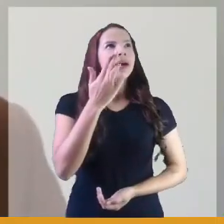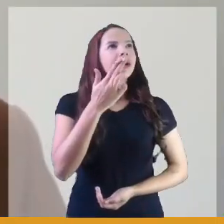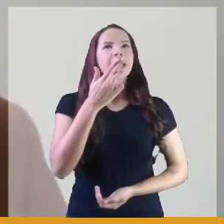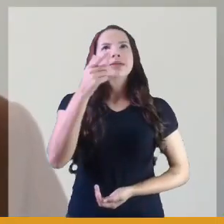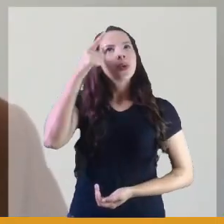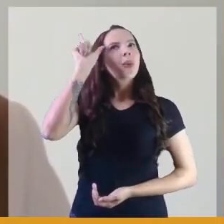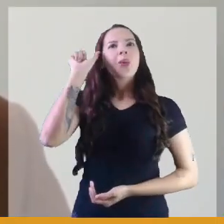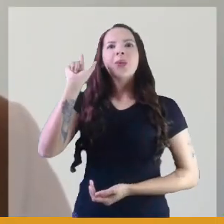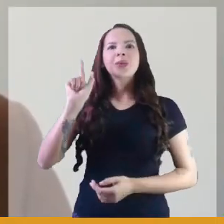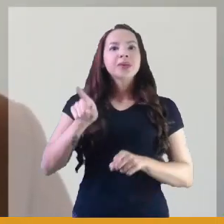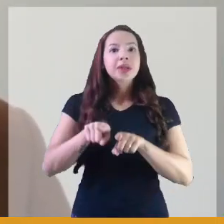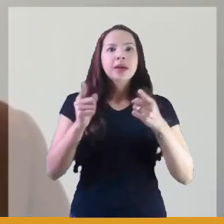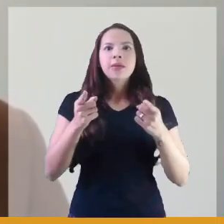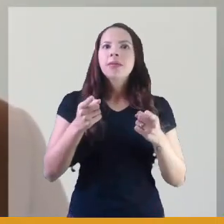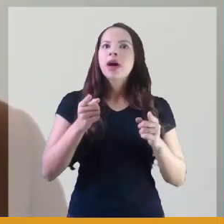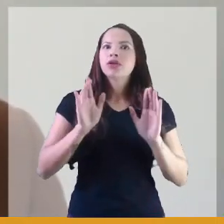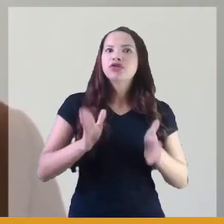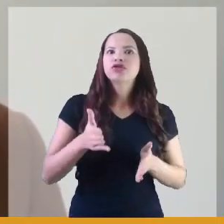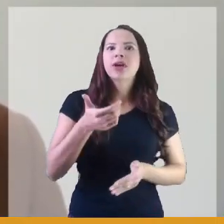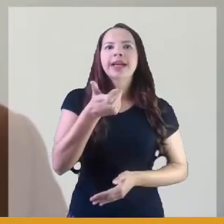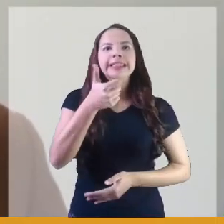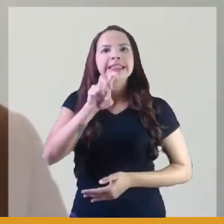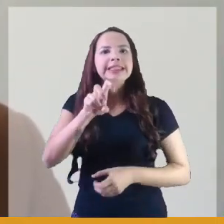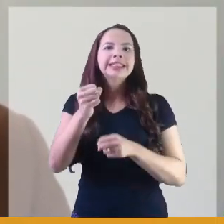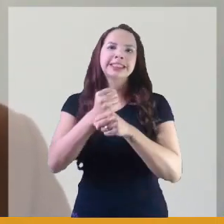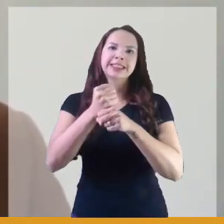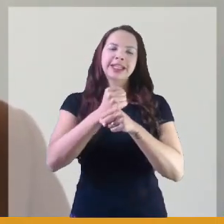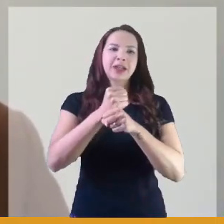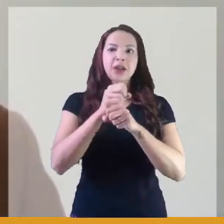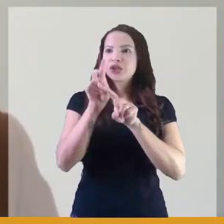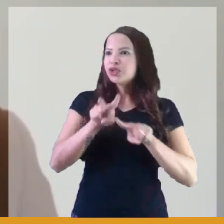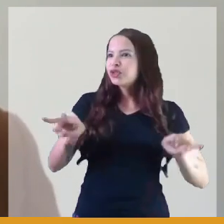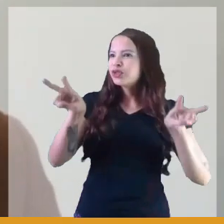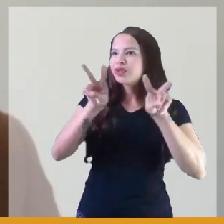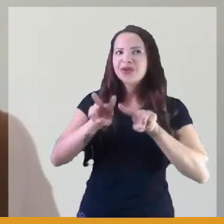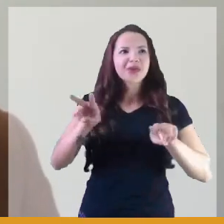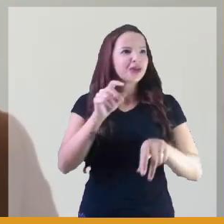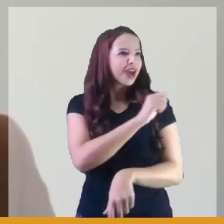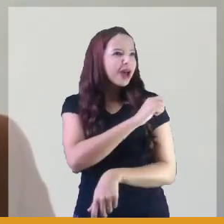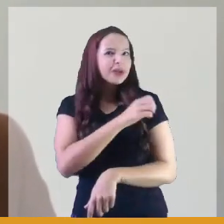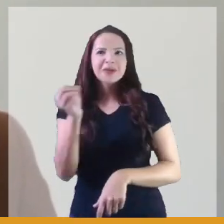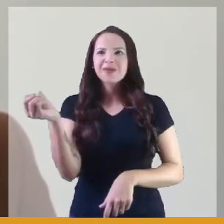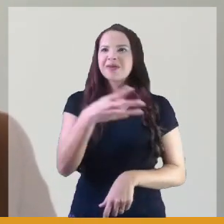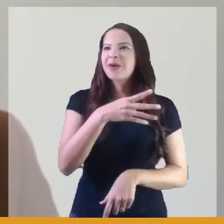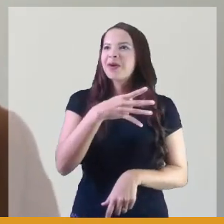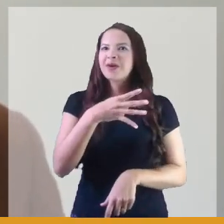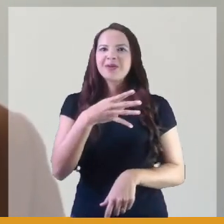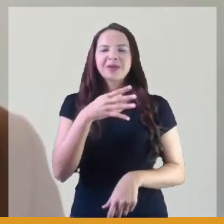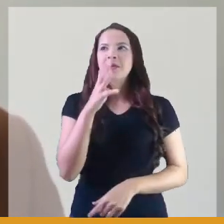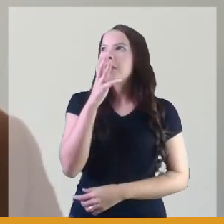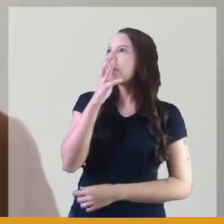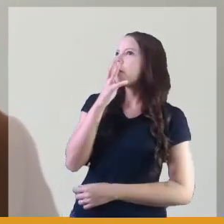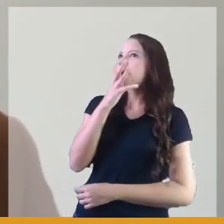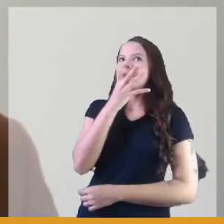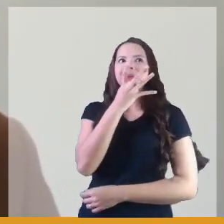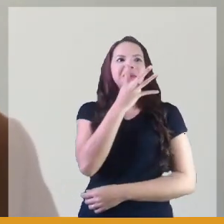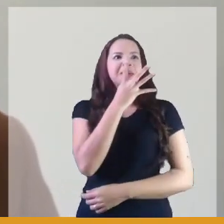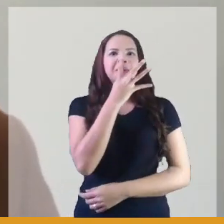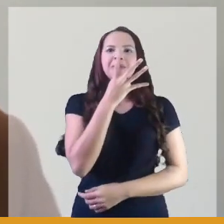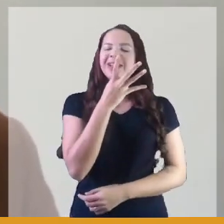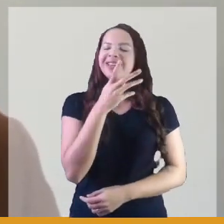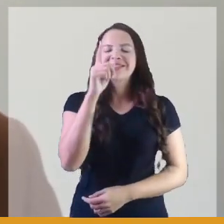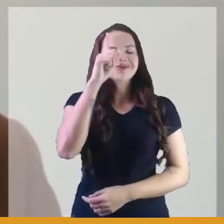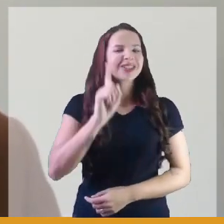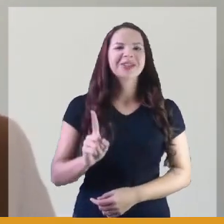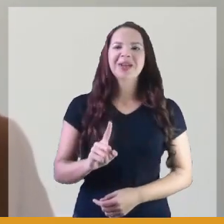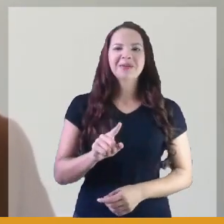Parece que ainda ontem, éramos capazes de identificar os rostos encantados de cada estudante, que talvez, sem saber,